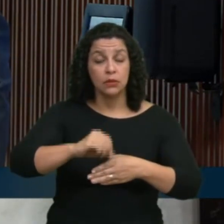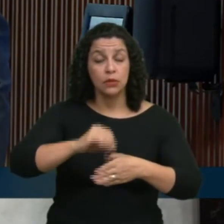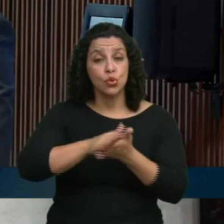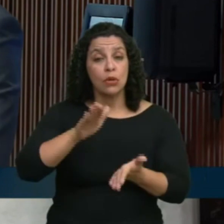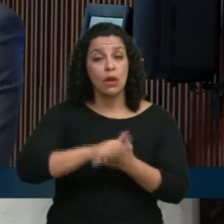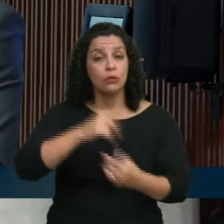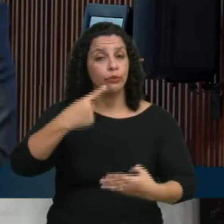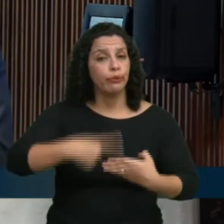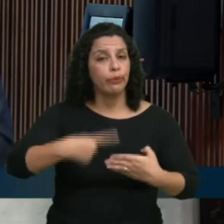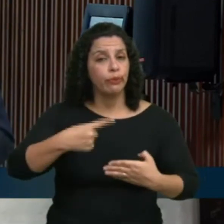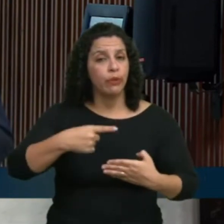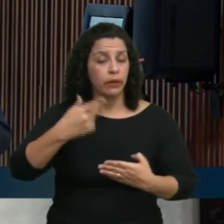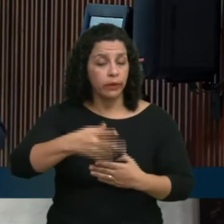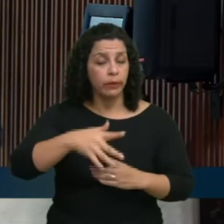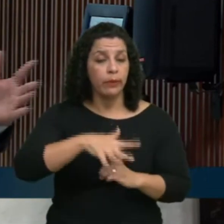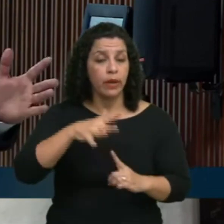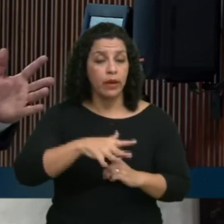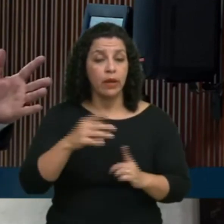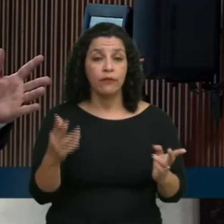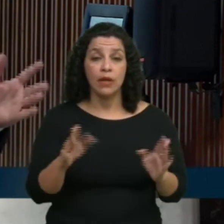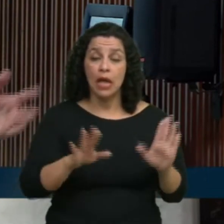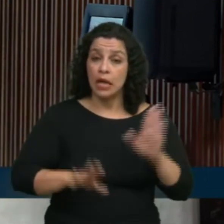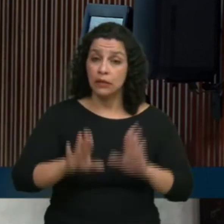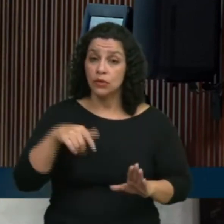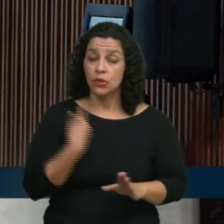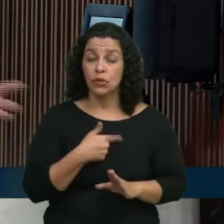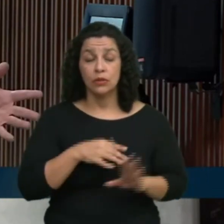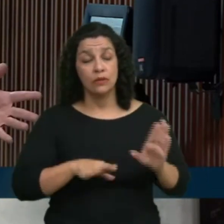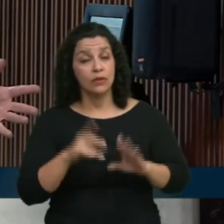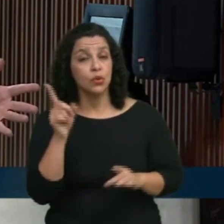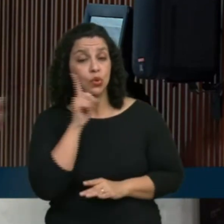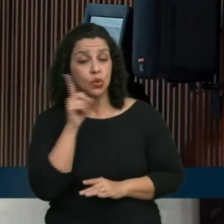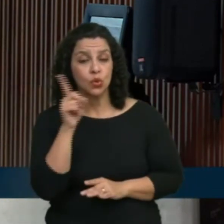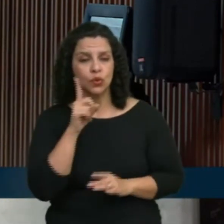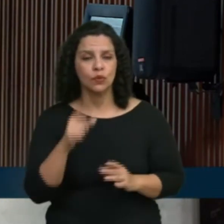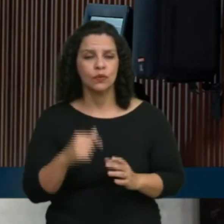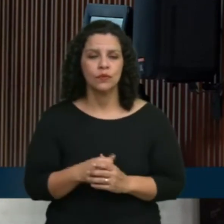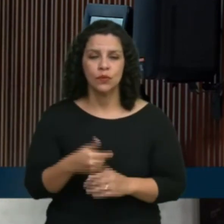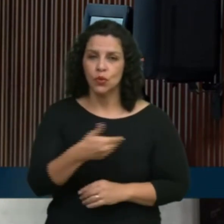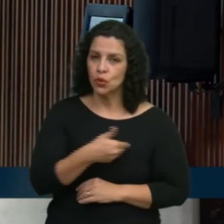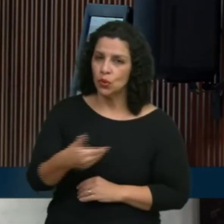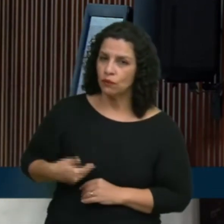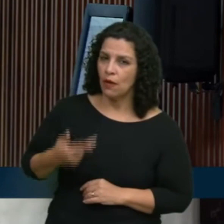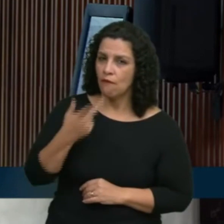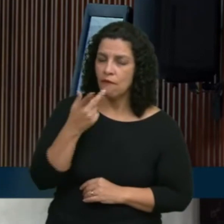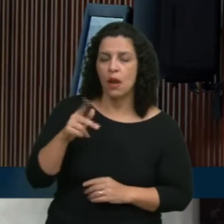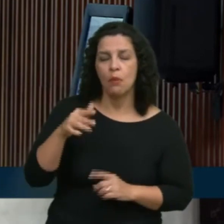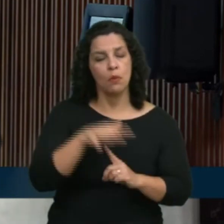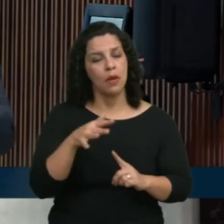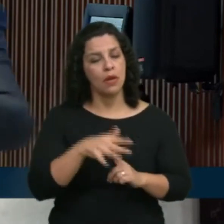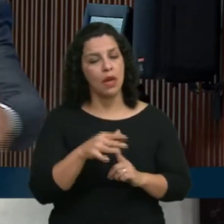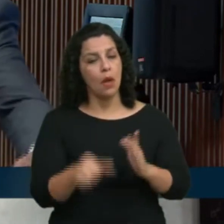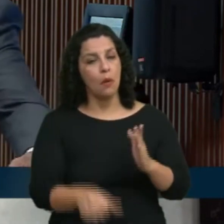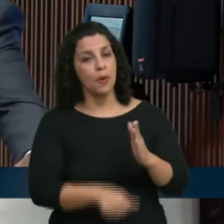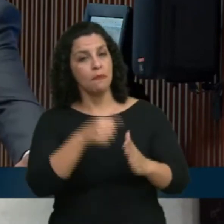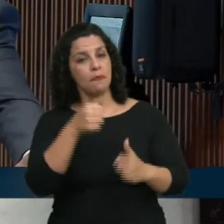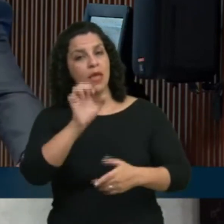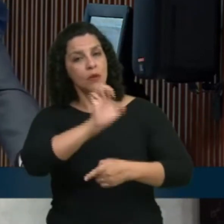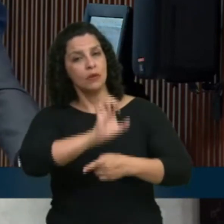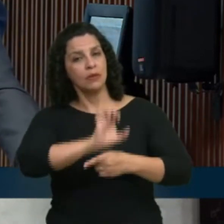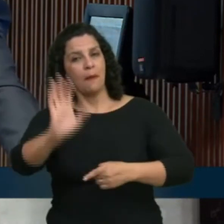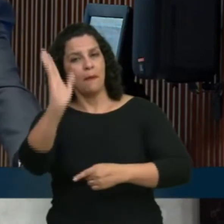é o primeiro. De vez em quando, ou melhor, todo dia, o governador fala que o Paraná é o primeiro estado do Brasil.